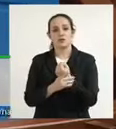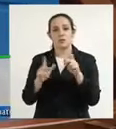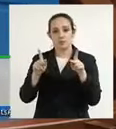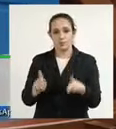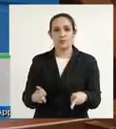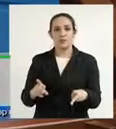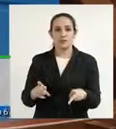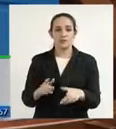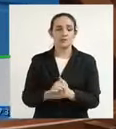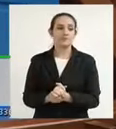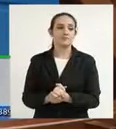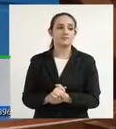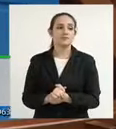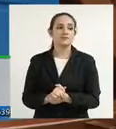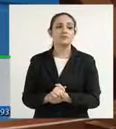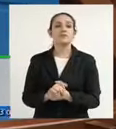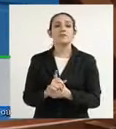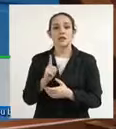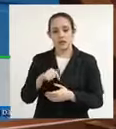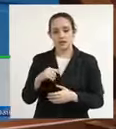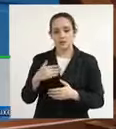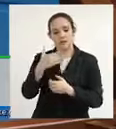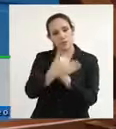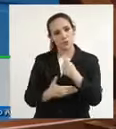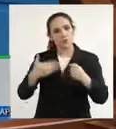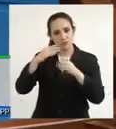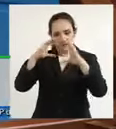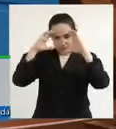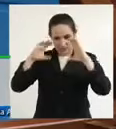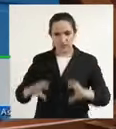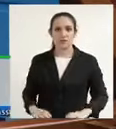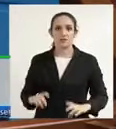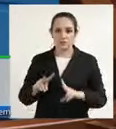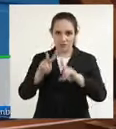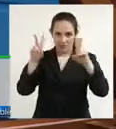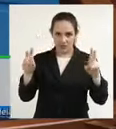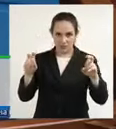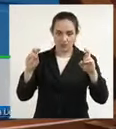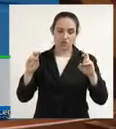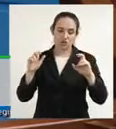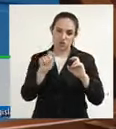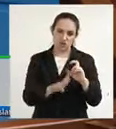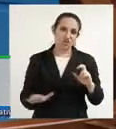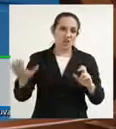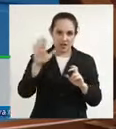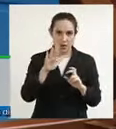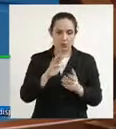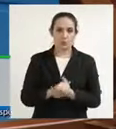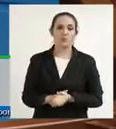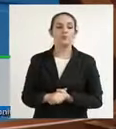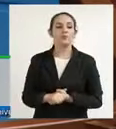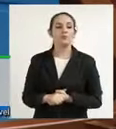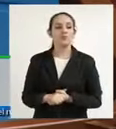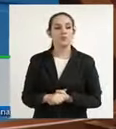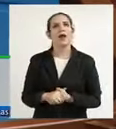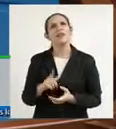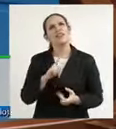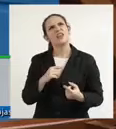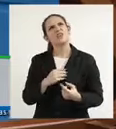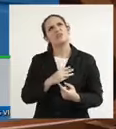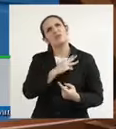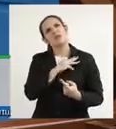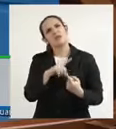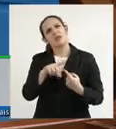era um evento em promoção da defesa da cidadania, senhor presidente. E com isso, teve lá o ministro